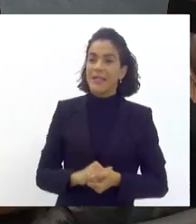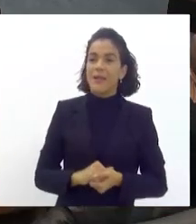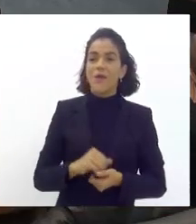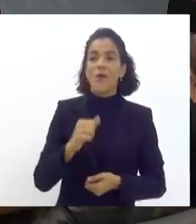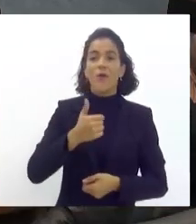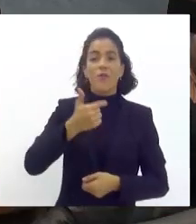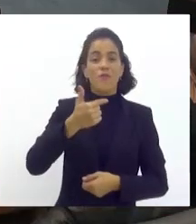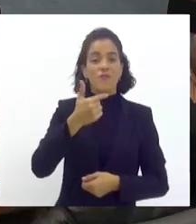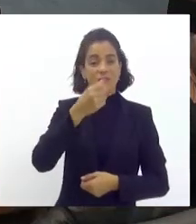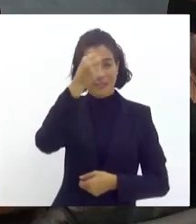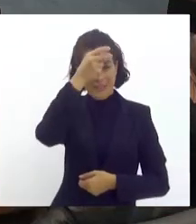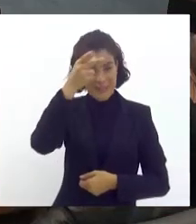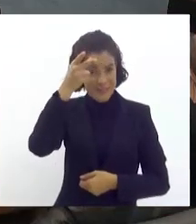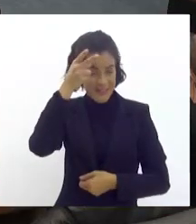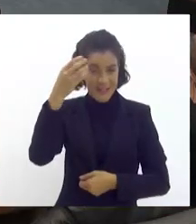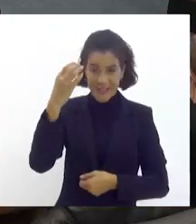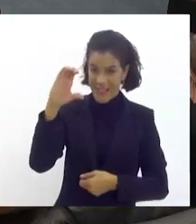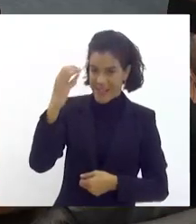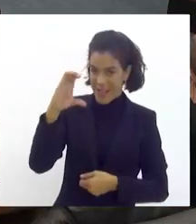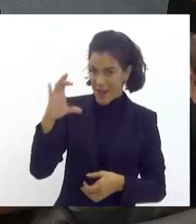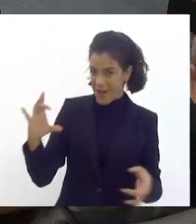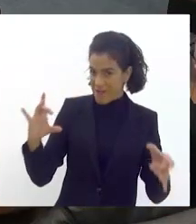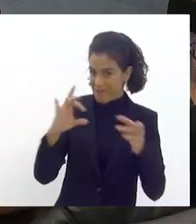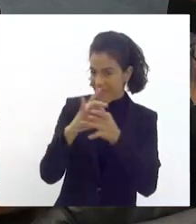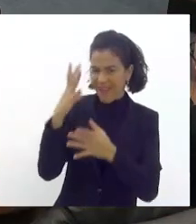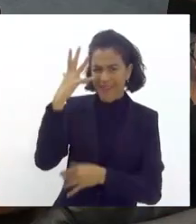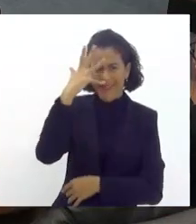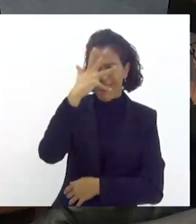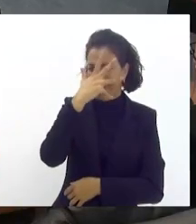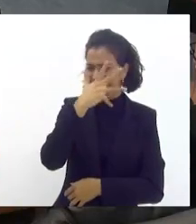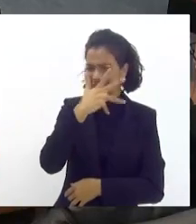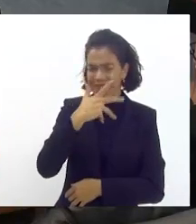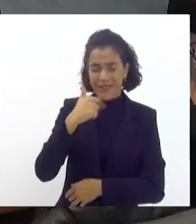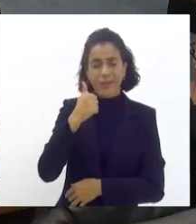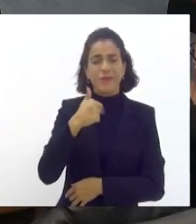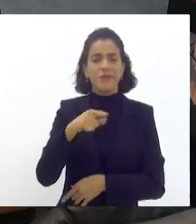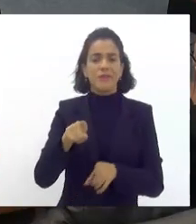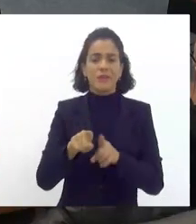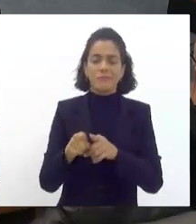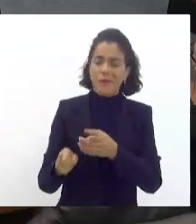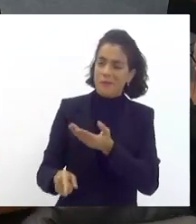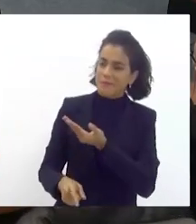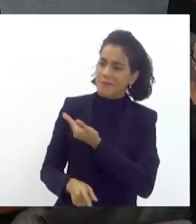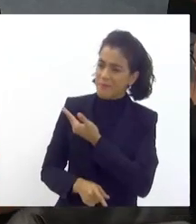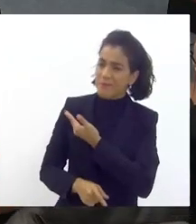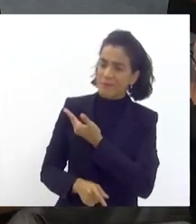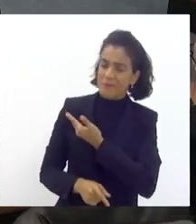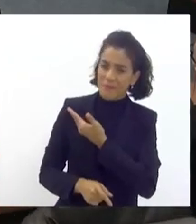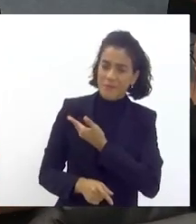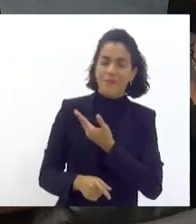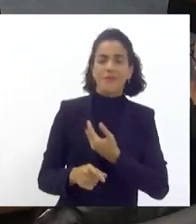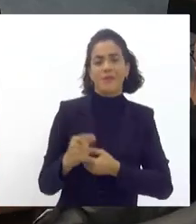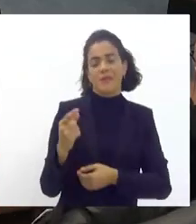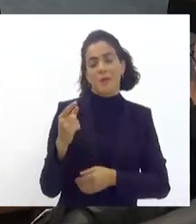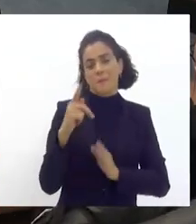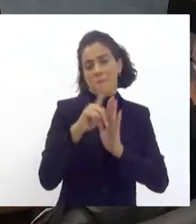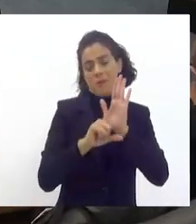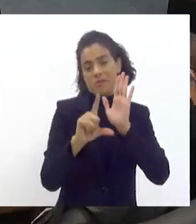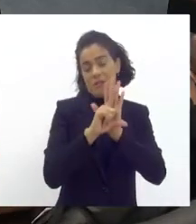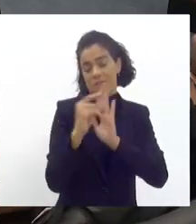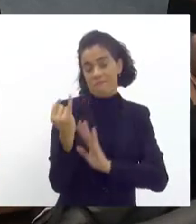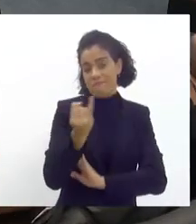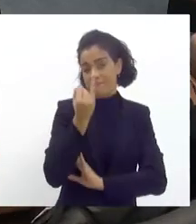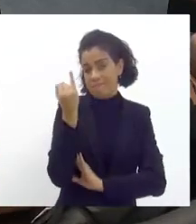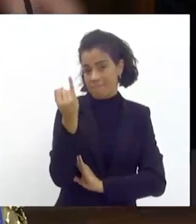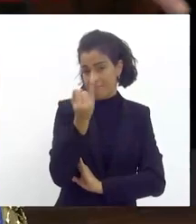maravilhosa que não é só o Rio de Janeiro Niterói também é muito lindo meu companheiro aqui desse projeto importante para a discussão de